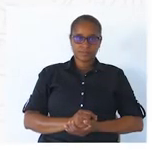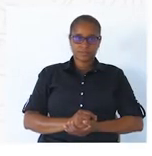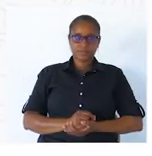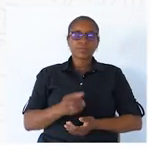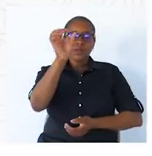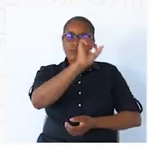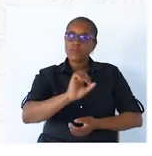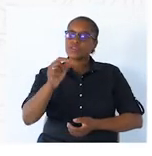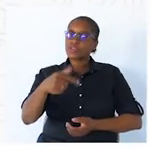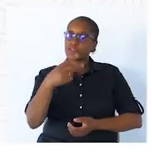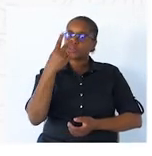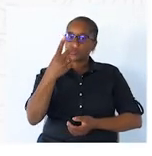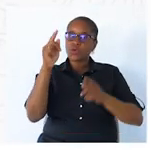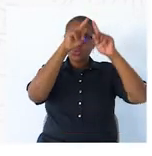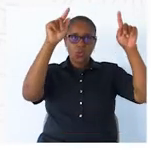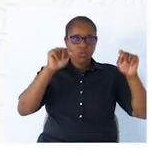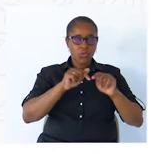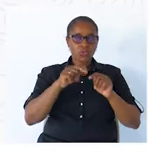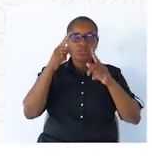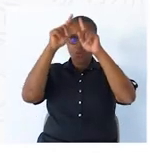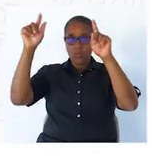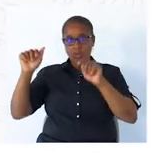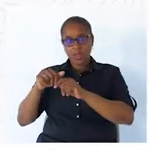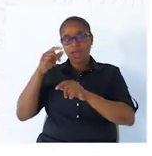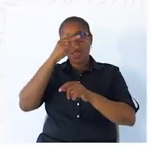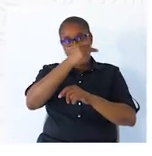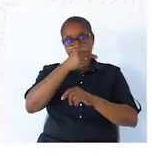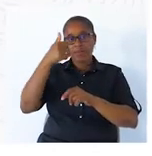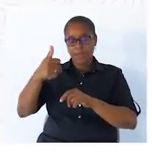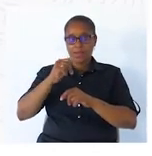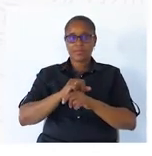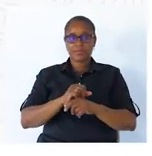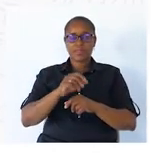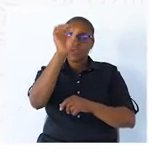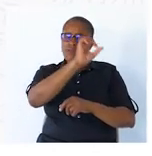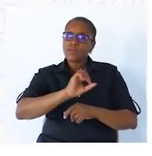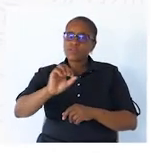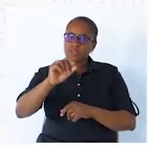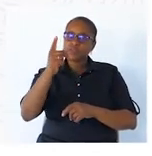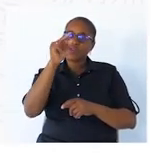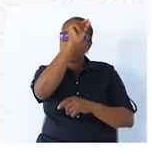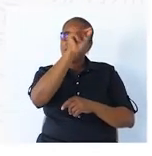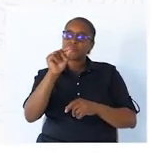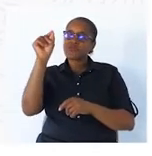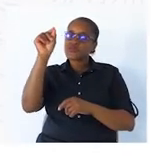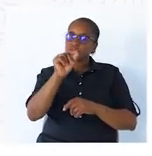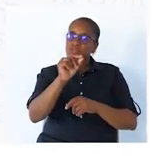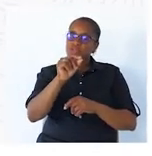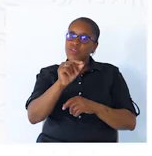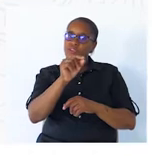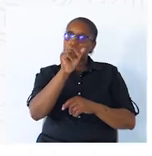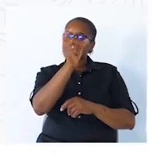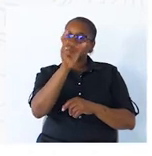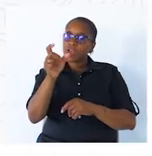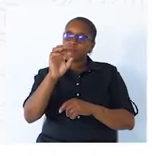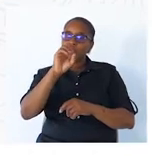Vocês têm duas colunas. A coluna A e a coluna B. Vocês vão associar as expressões